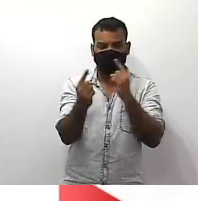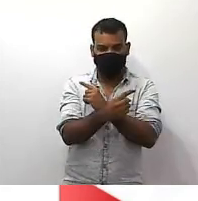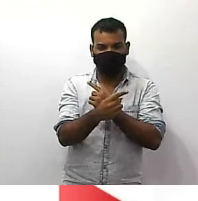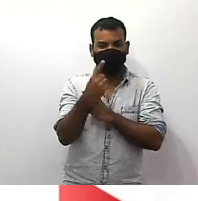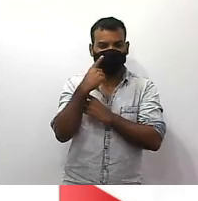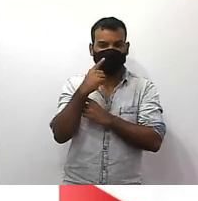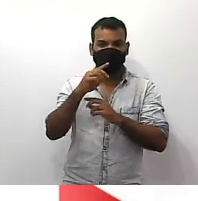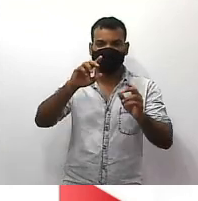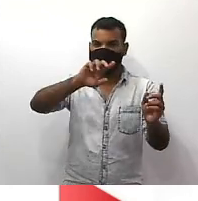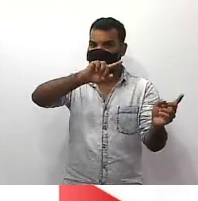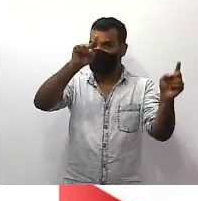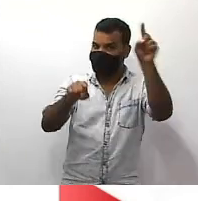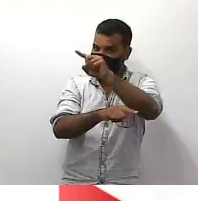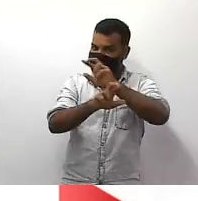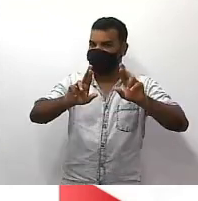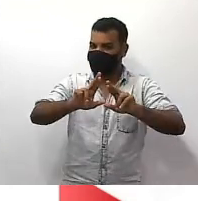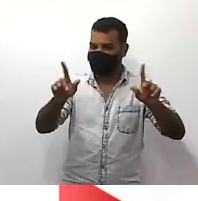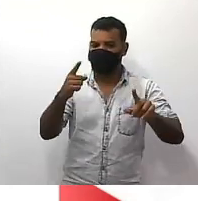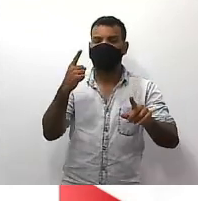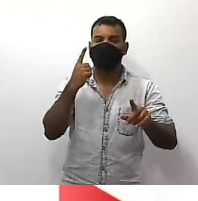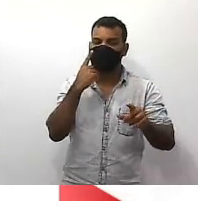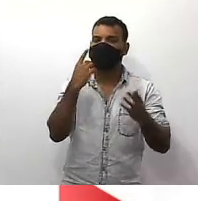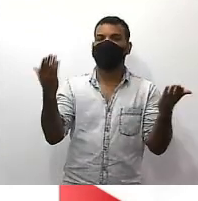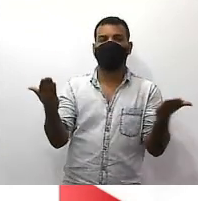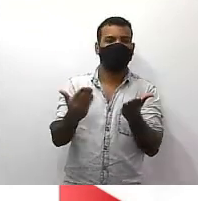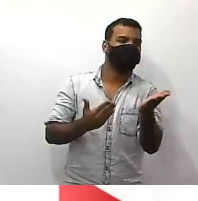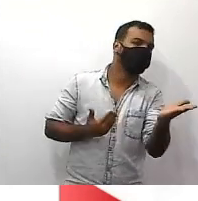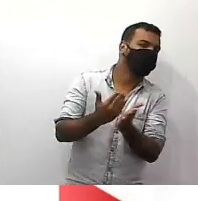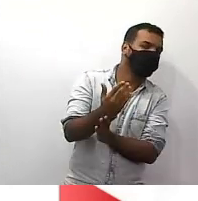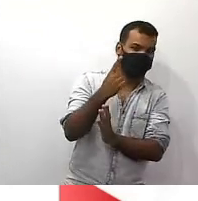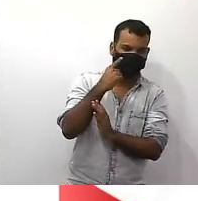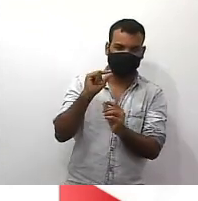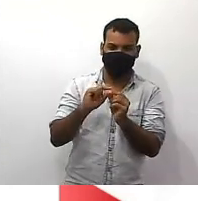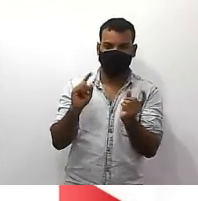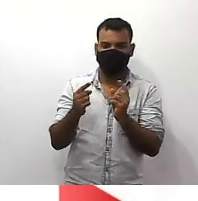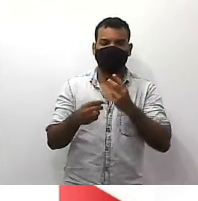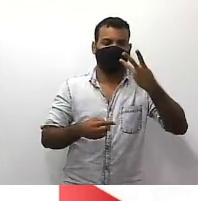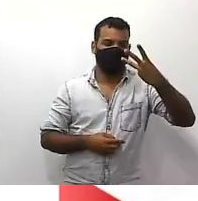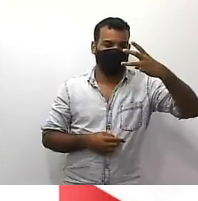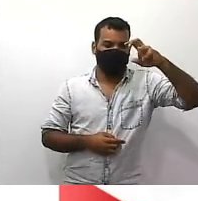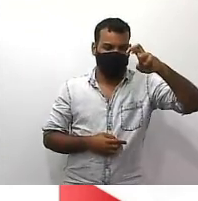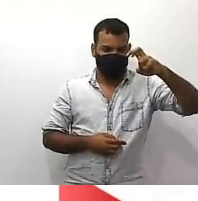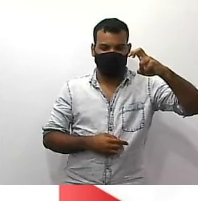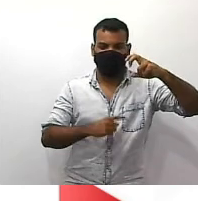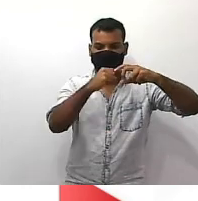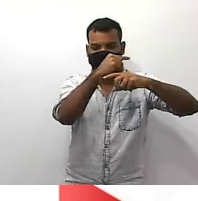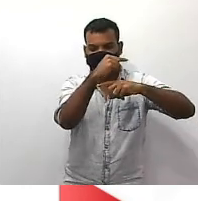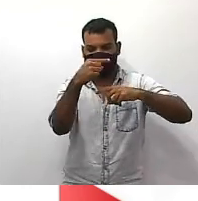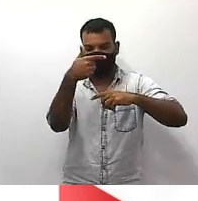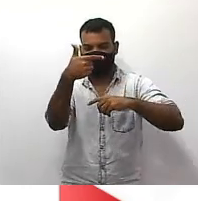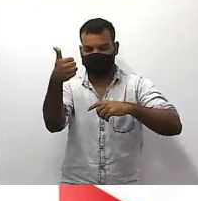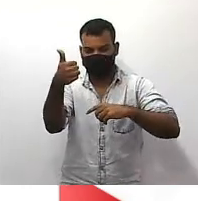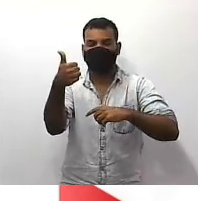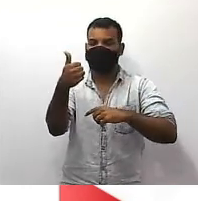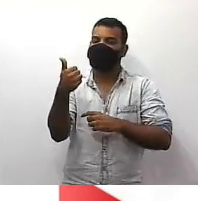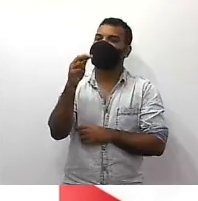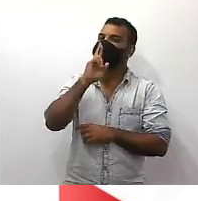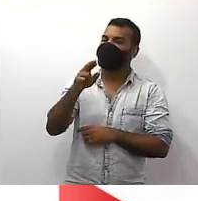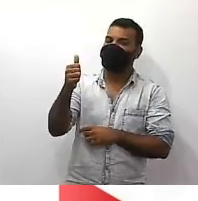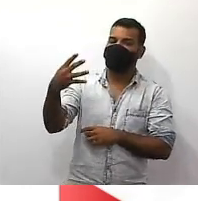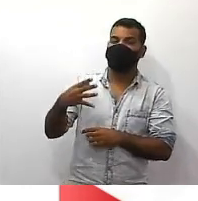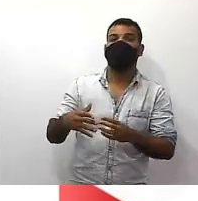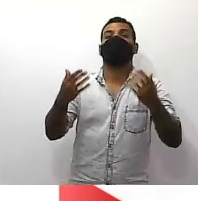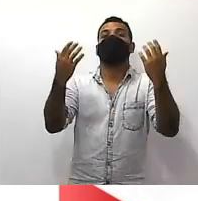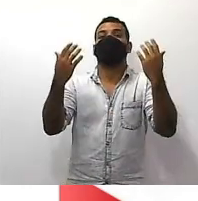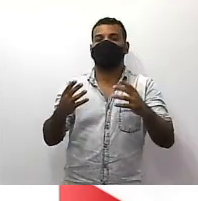diferente tá? que aí eu vou fazer o contrário 35 menos 21 dá 14 opa